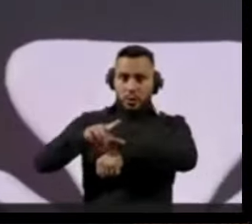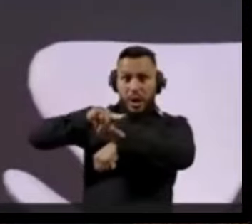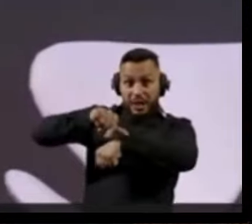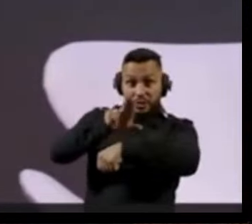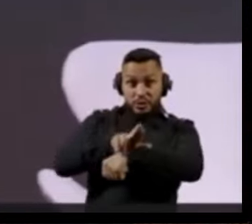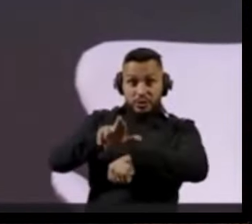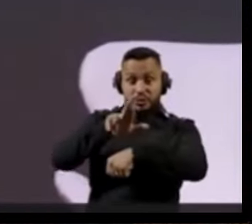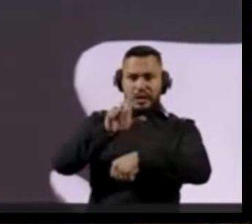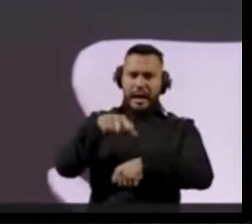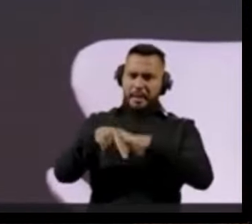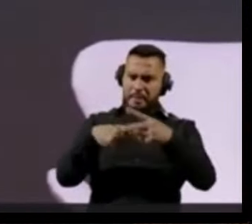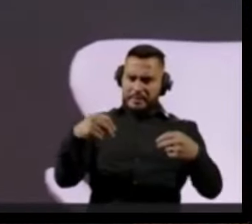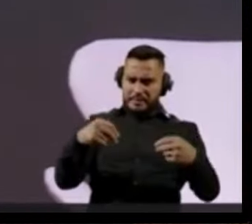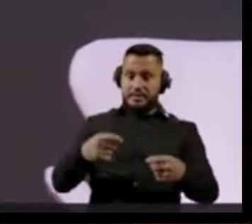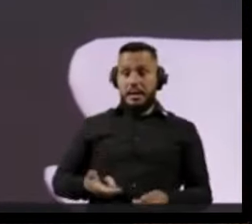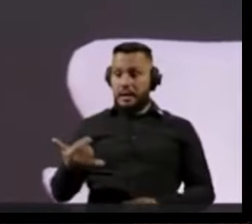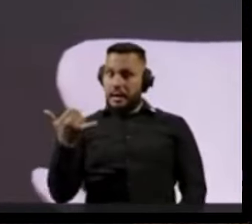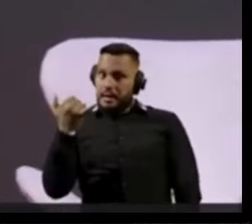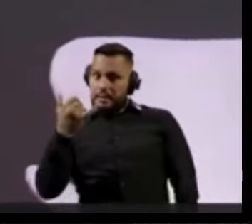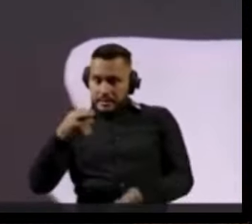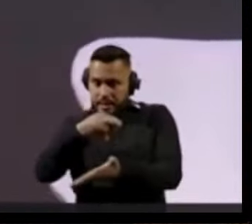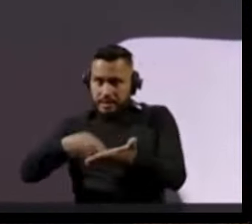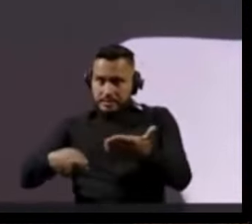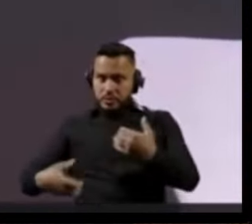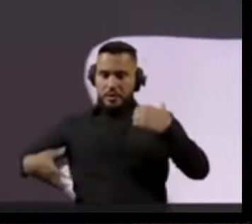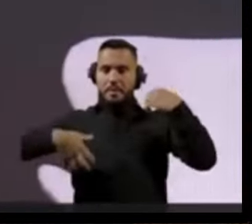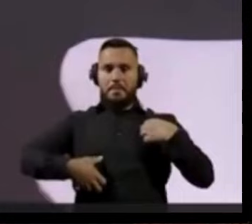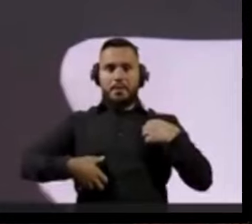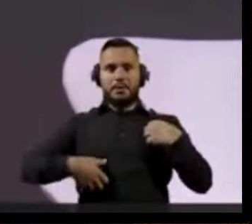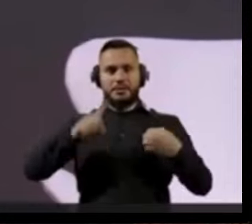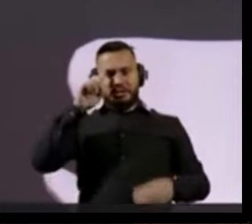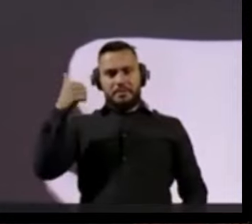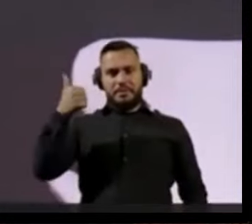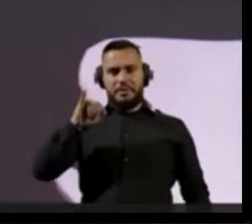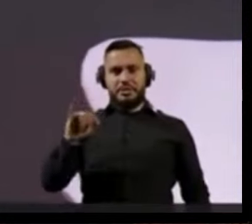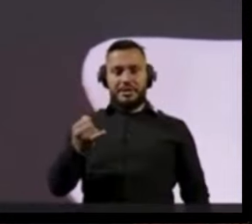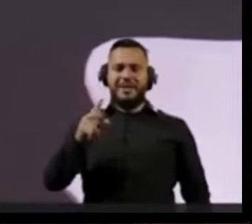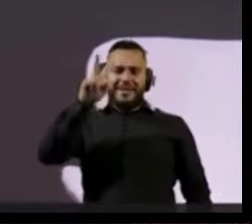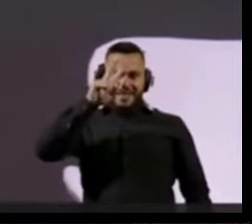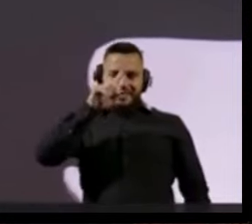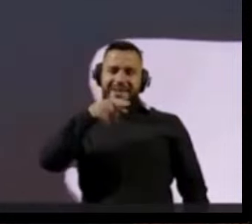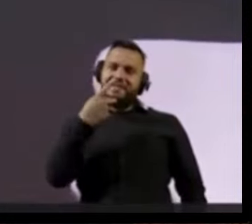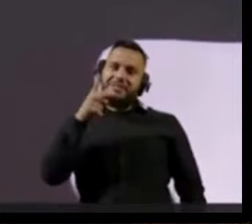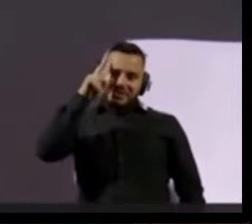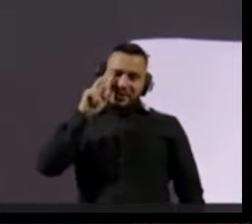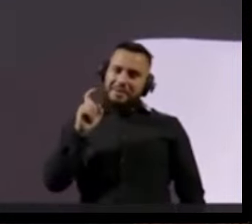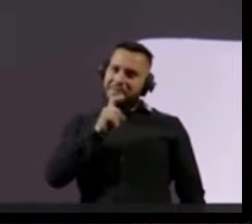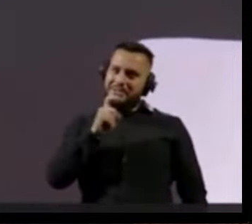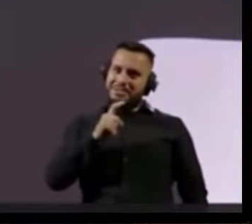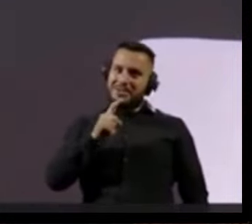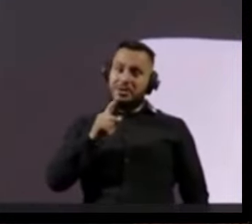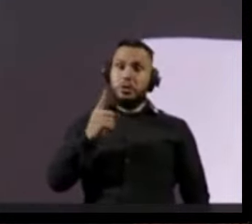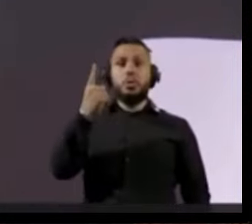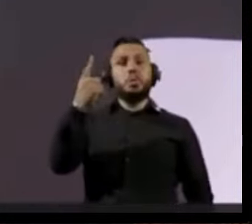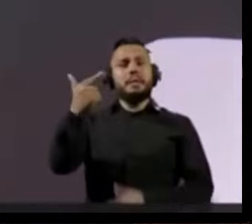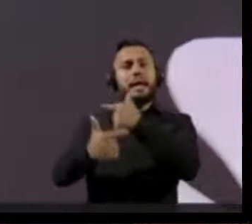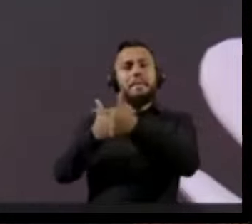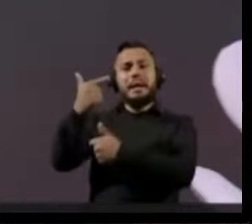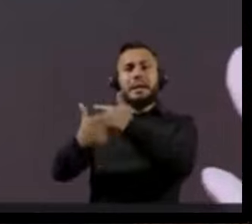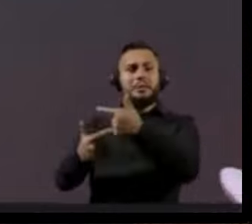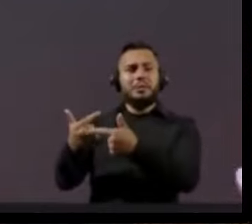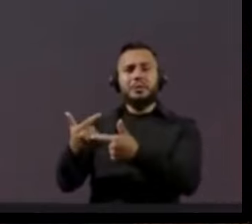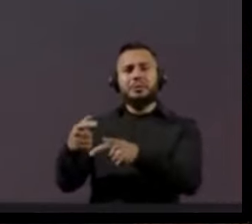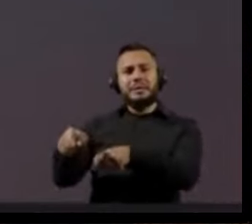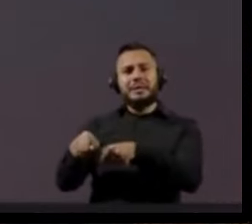A caneta que ele assinou a posse dele no dia 1º de janeiro, vocês vão se lembrar que ele veio com uma história mentirosa, dizendo que ele tinha ganhado de um trabalhador do interior do